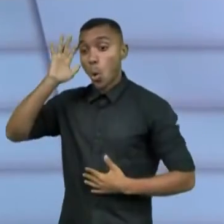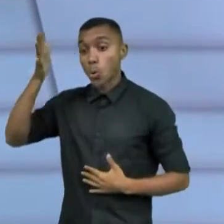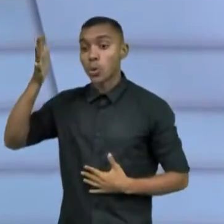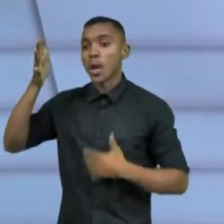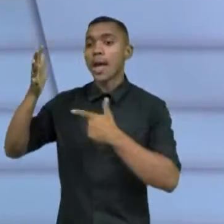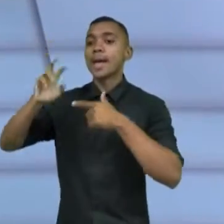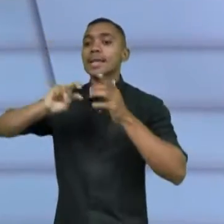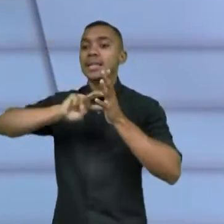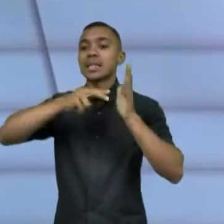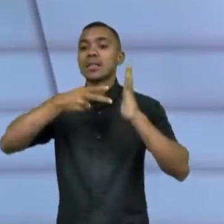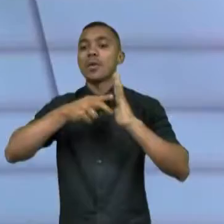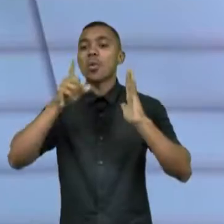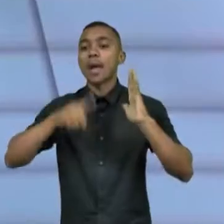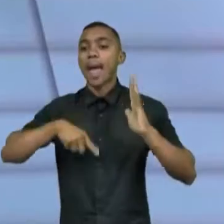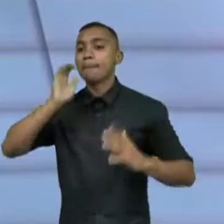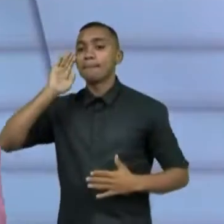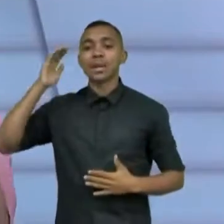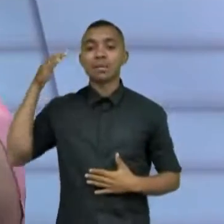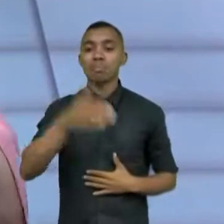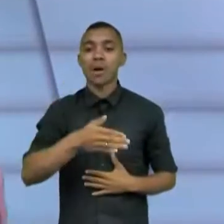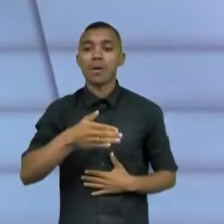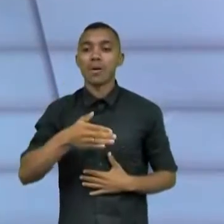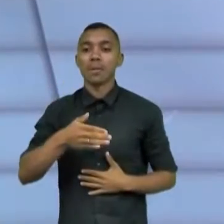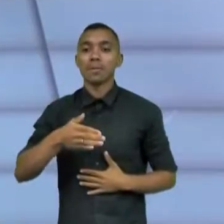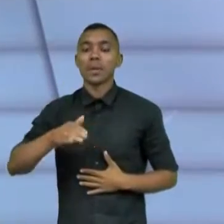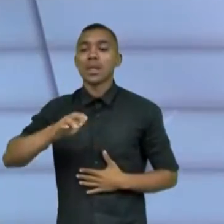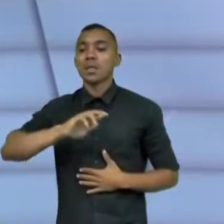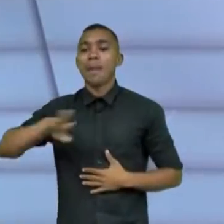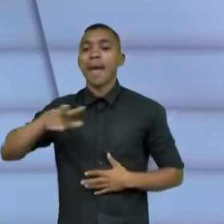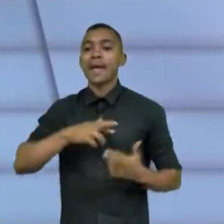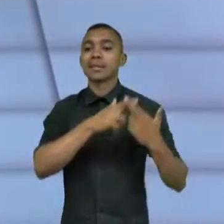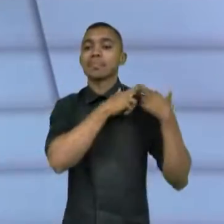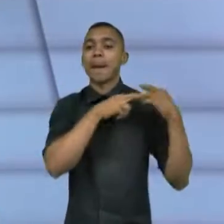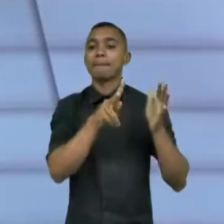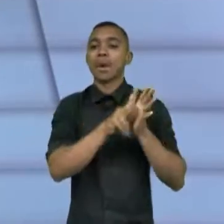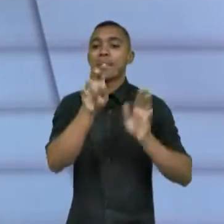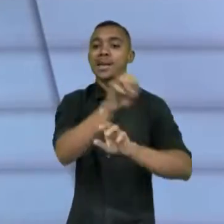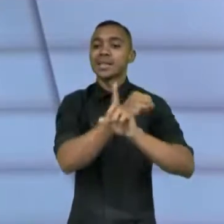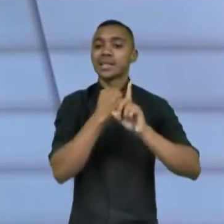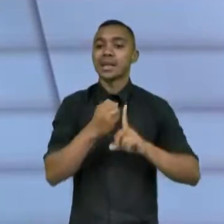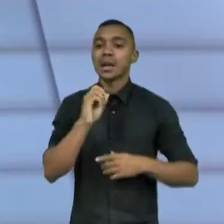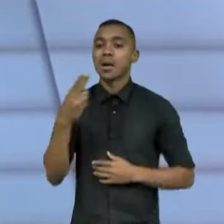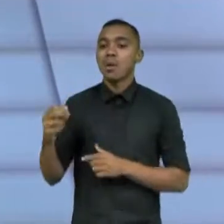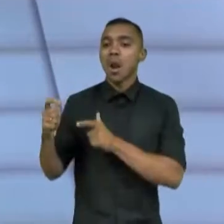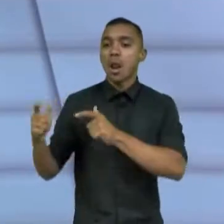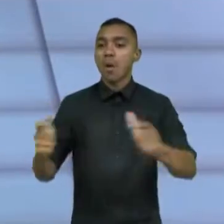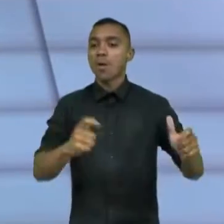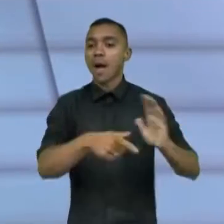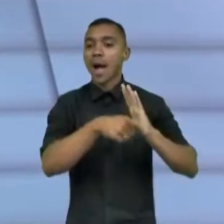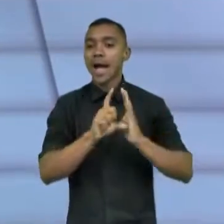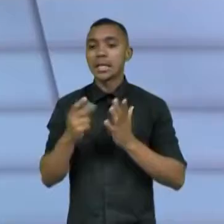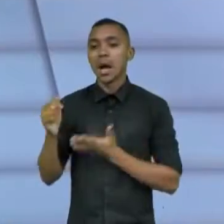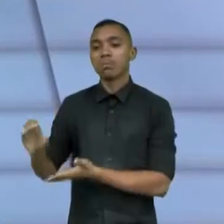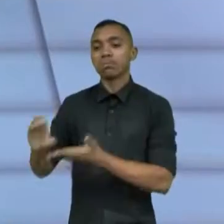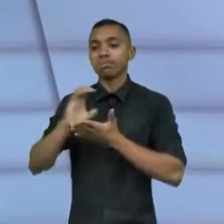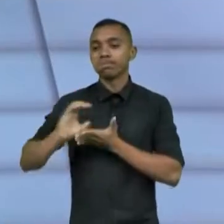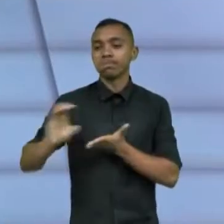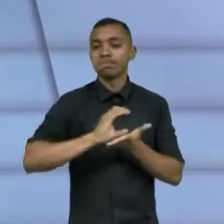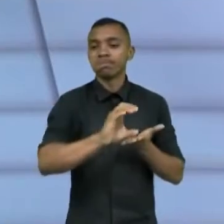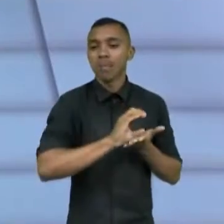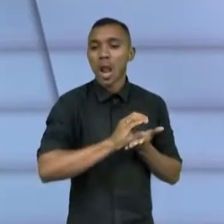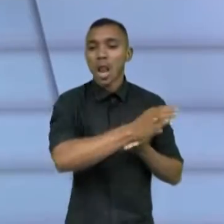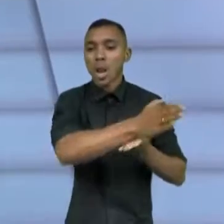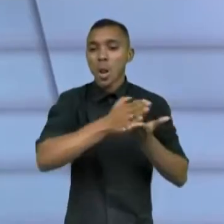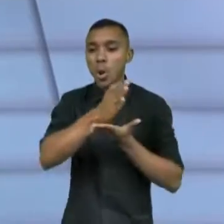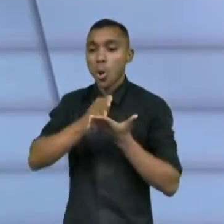à atividade central. Então, gente não está falando aqui de responsabilidade social, de um local onde você investe um recurso, parte do lucro